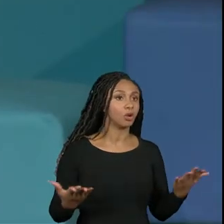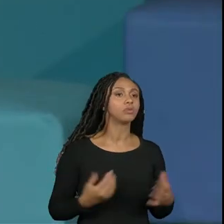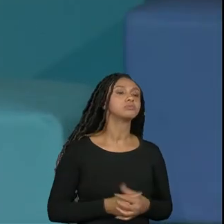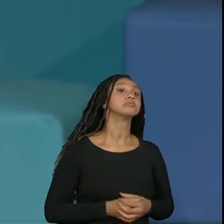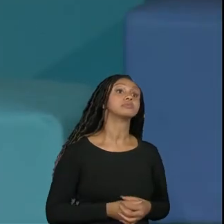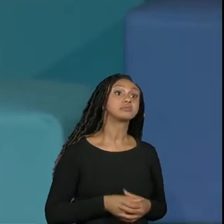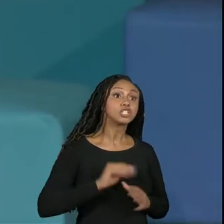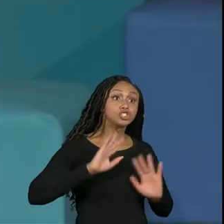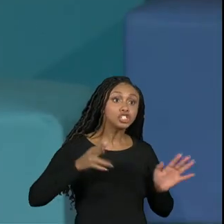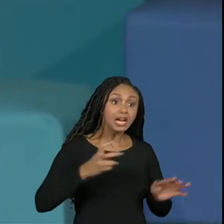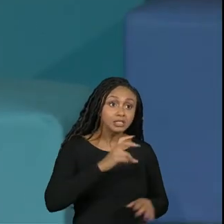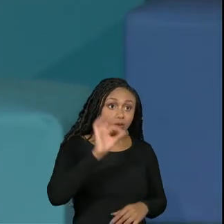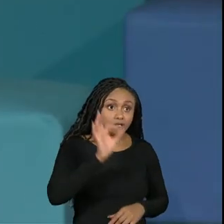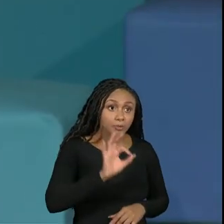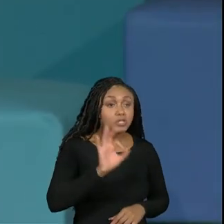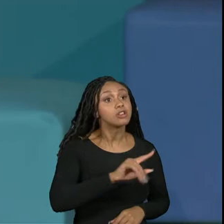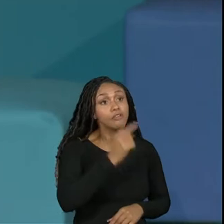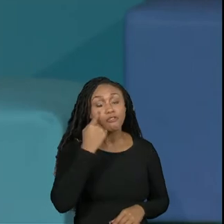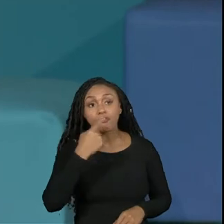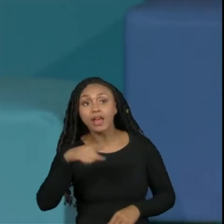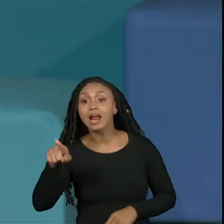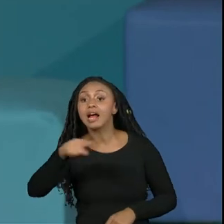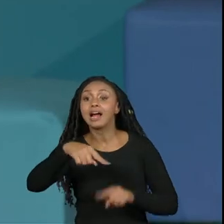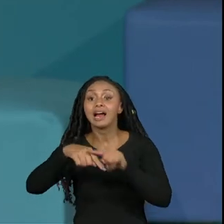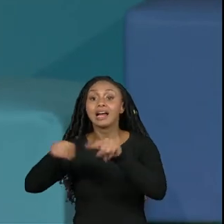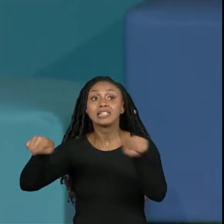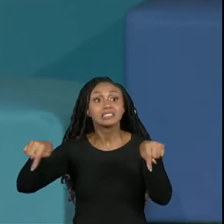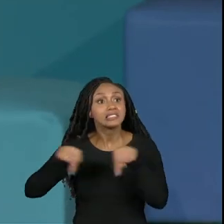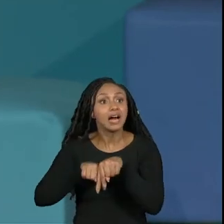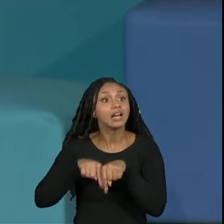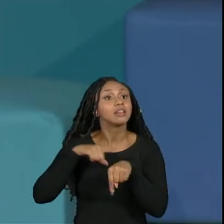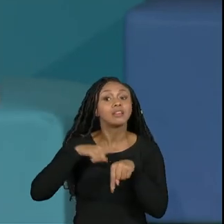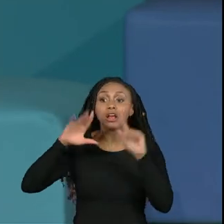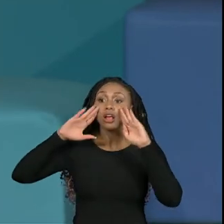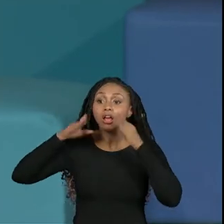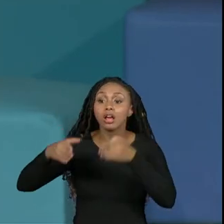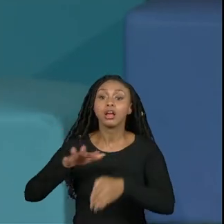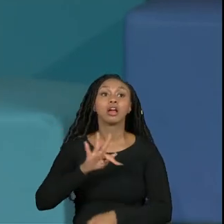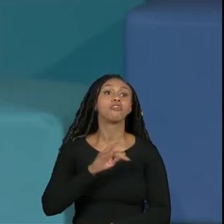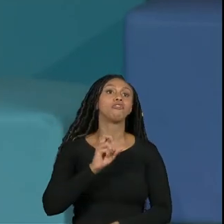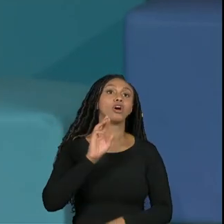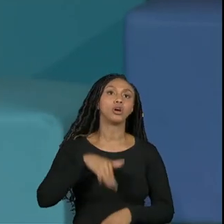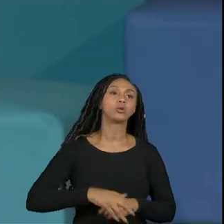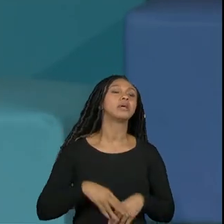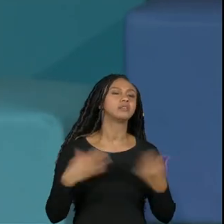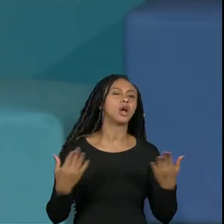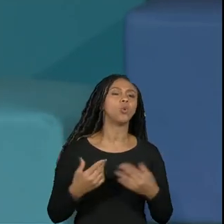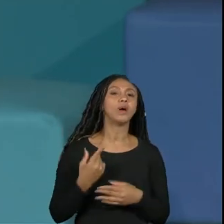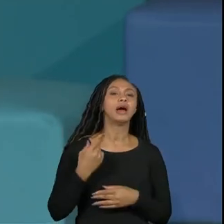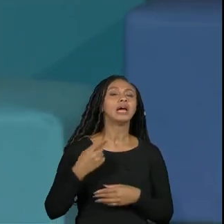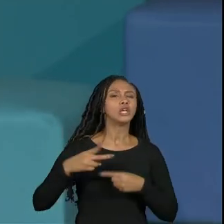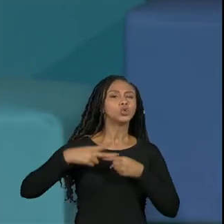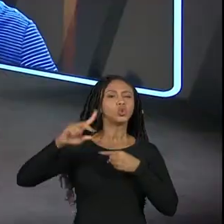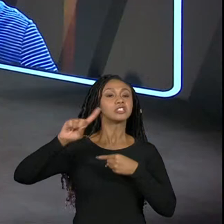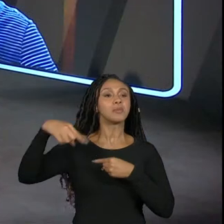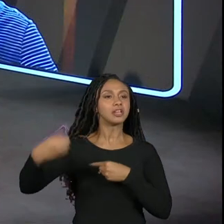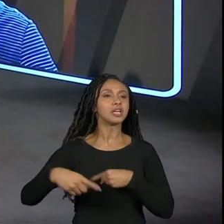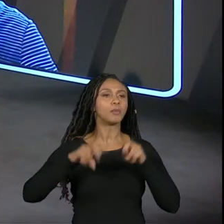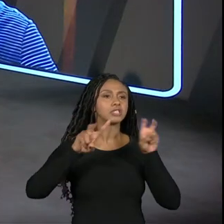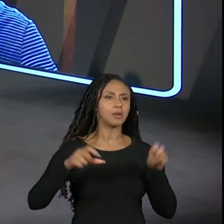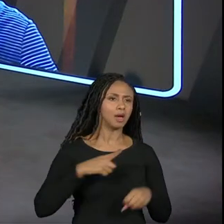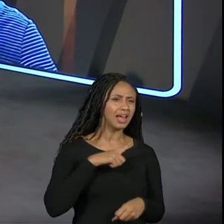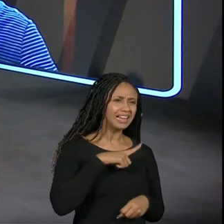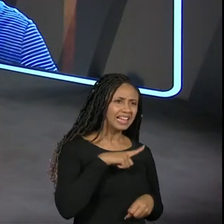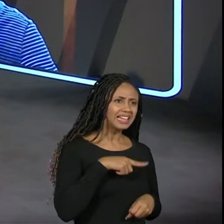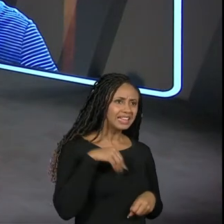carga horária você já está lá entra na sala e usa o fórum então gente vamos falar de estágio daqui a 15 dias Roberto você tem algum